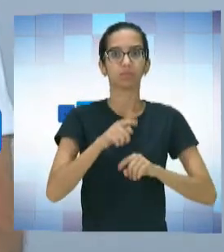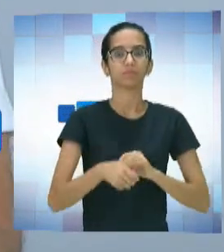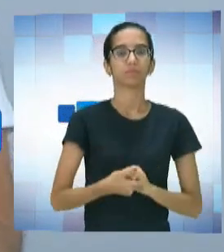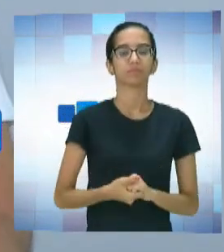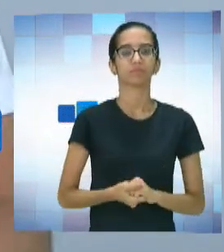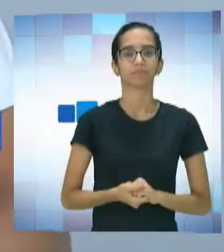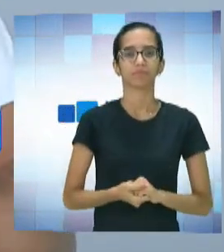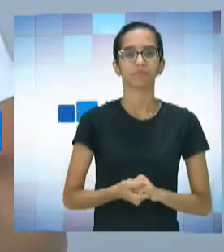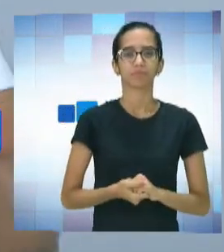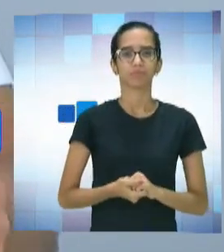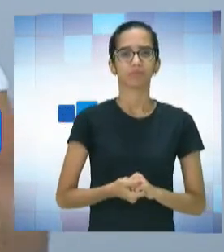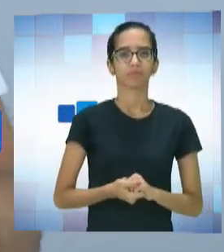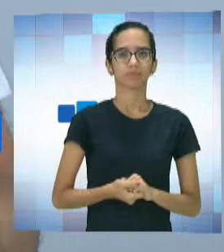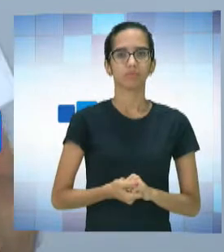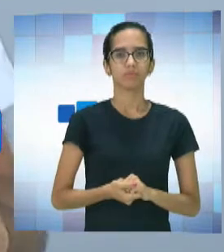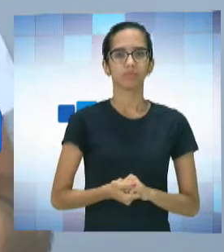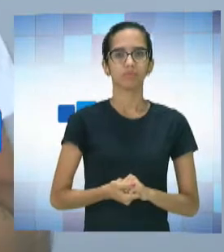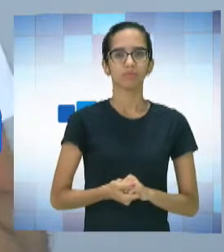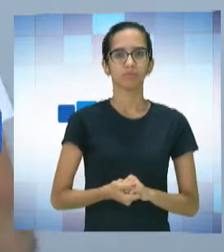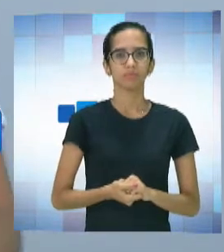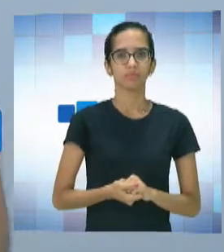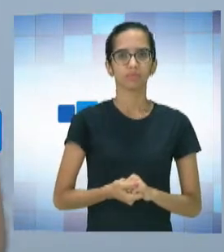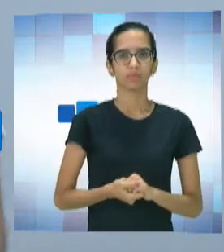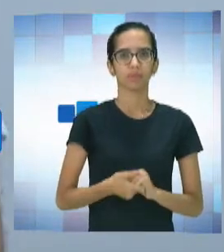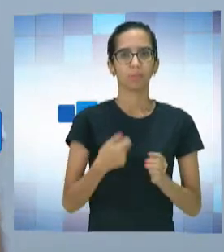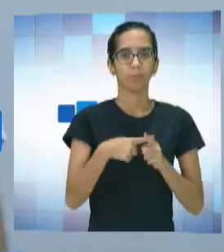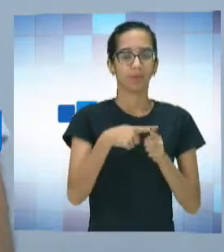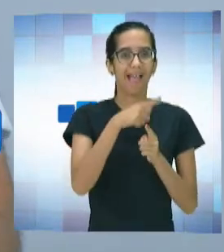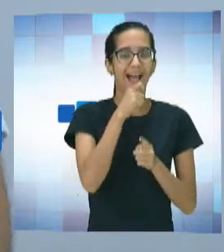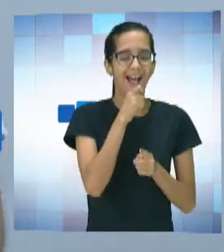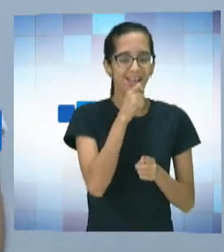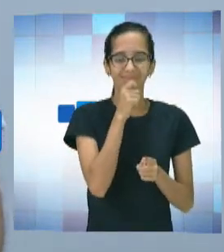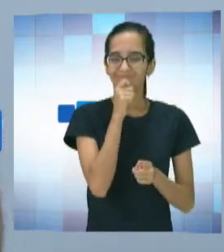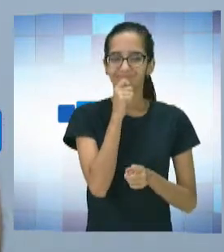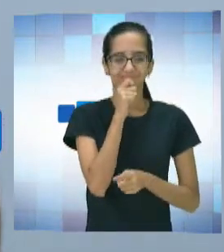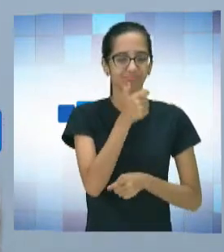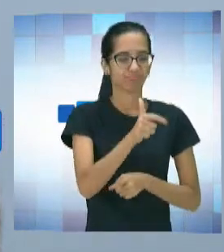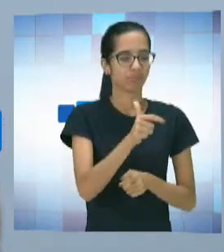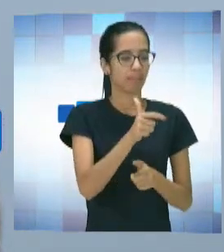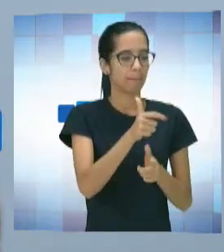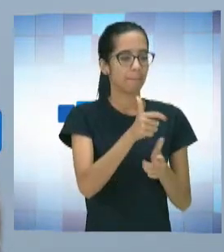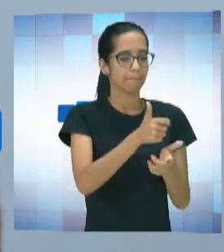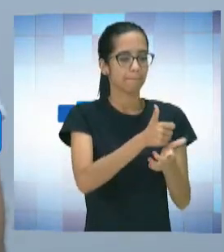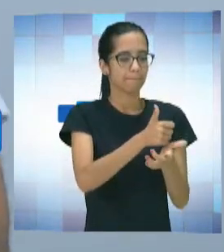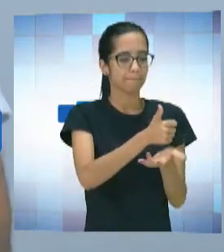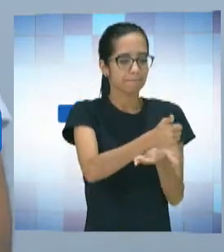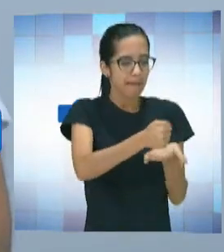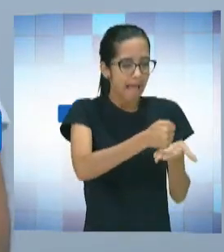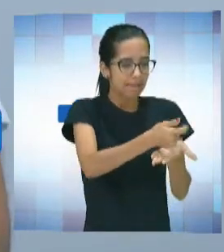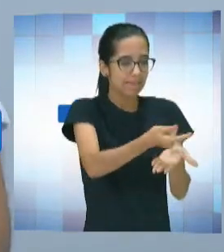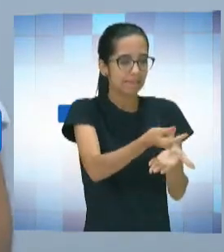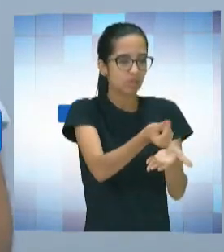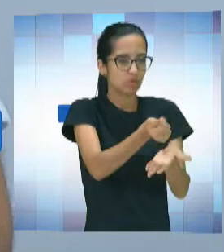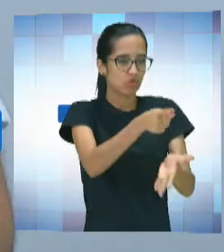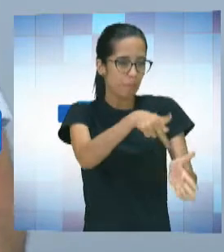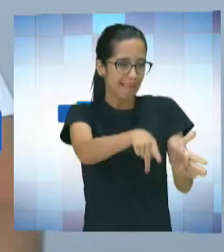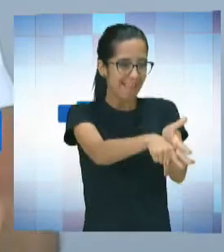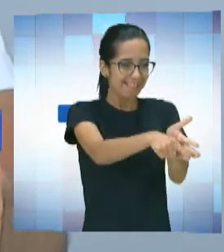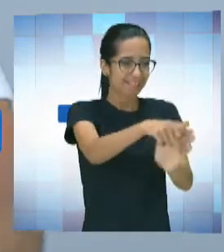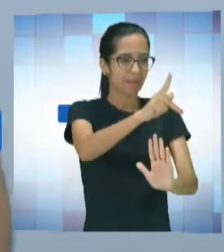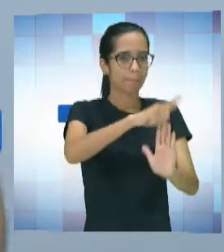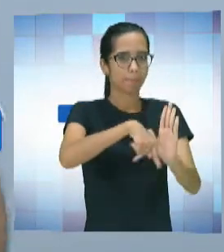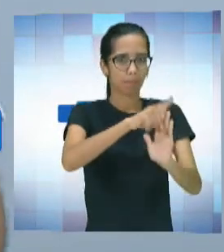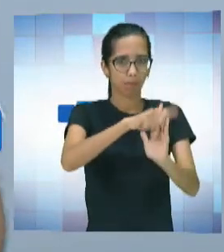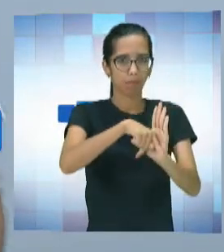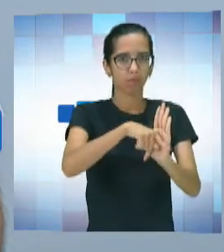ter algo fixo, ainda não, né? Mas nós estamos galgando aí, futuramente, alguns